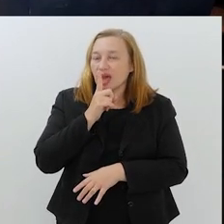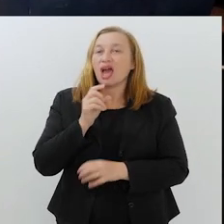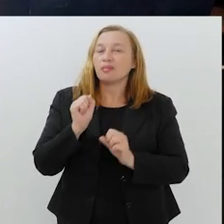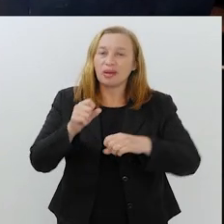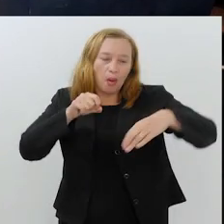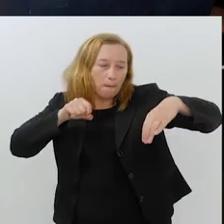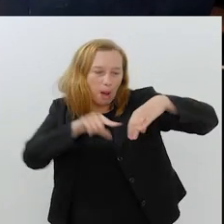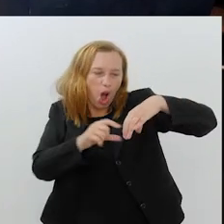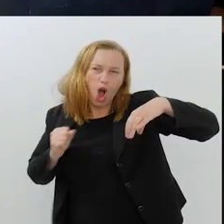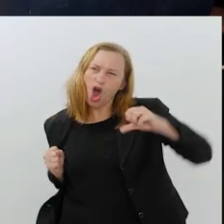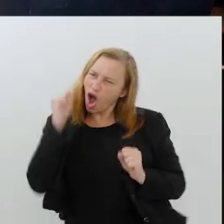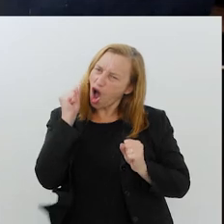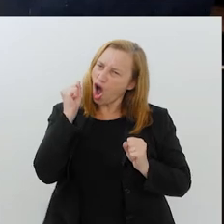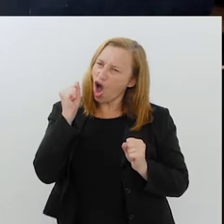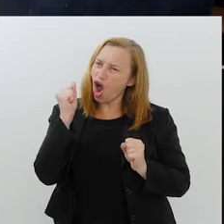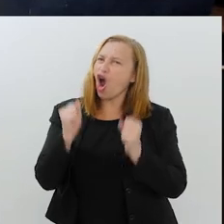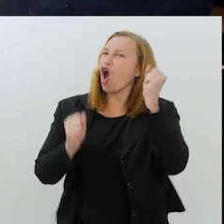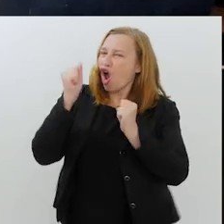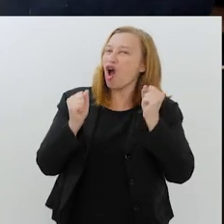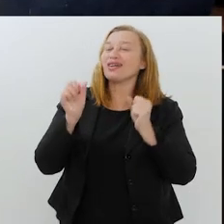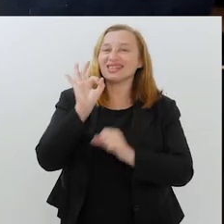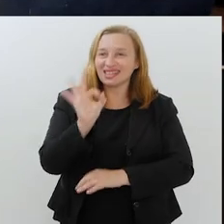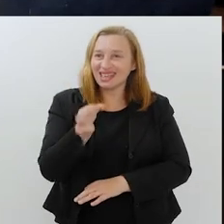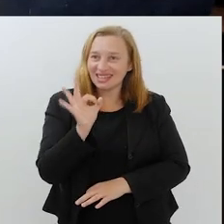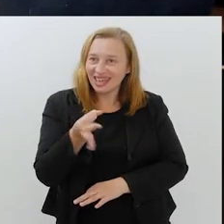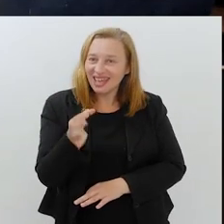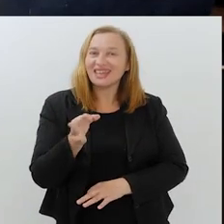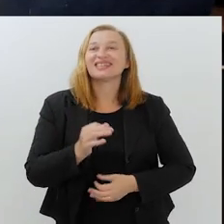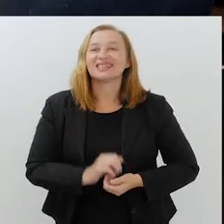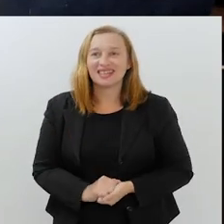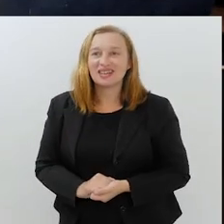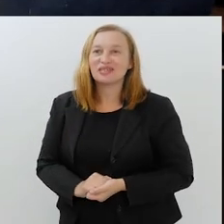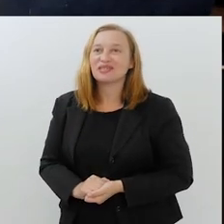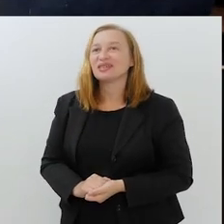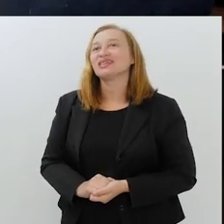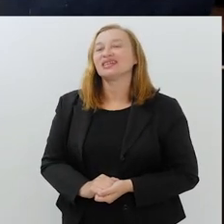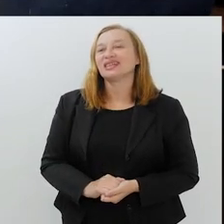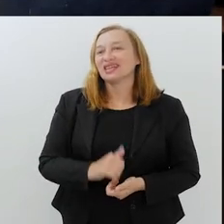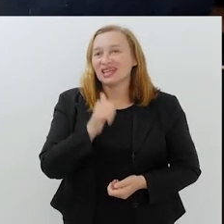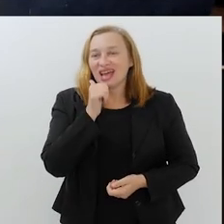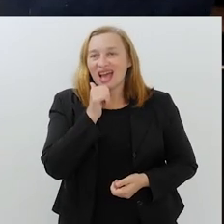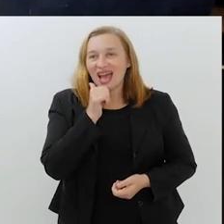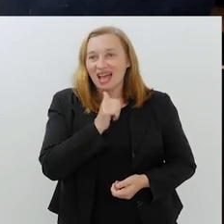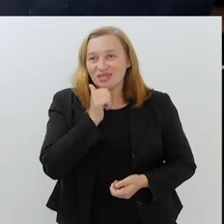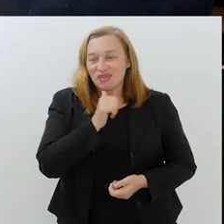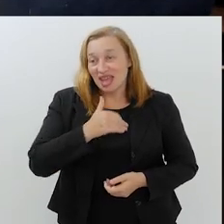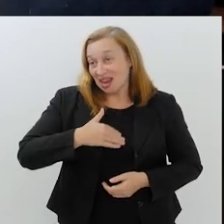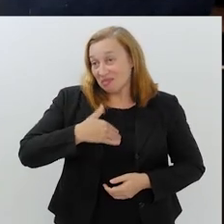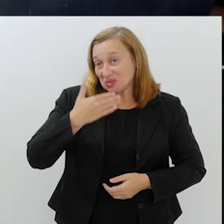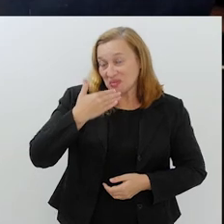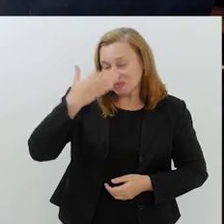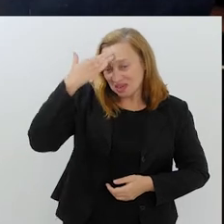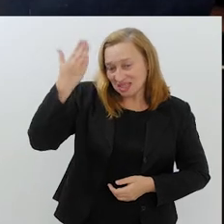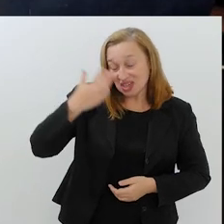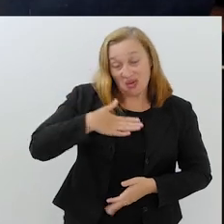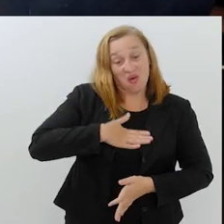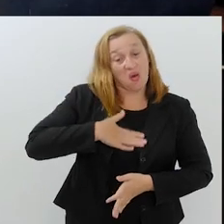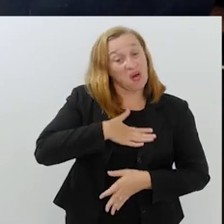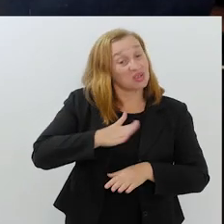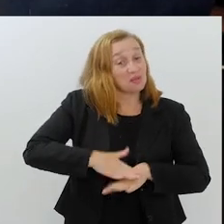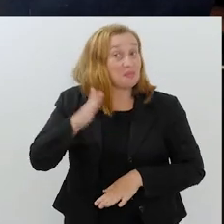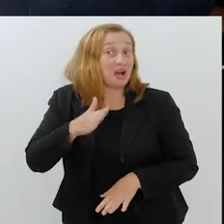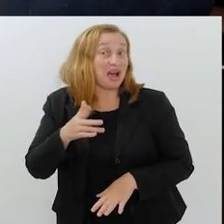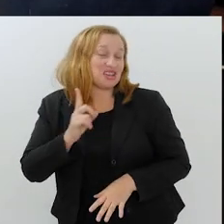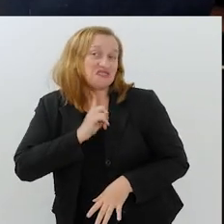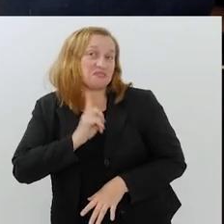um gol. Com certeza, comemoram bastante, né? Principalmente aquelas que são mais, né? Não vou dizer fanáticos, porque o fanatismo nunca é bom,